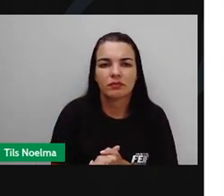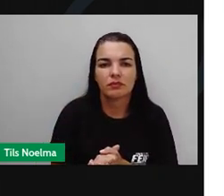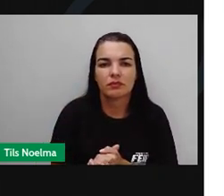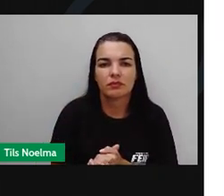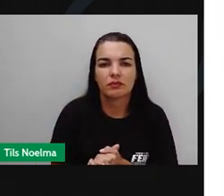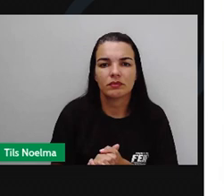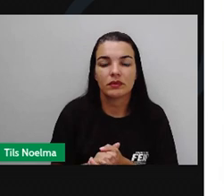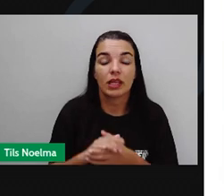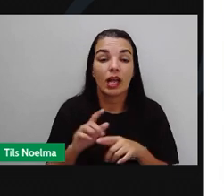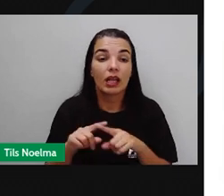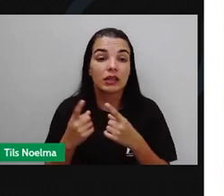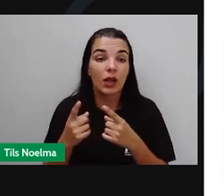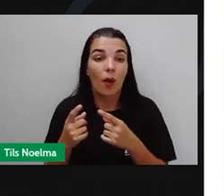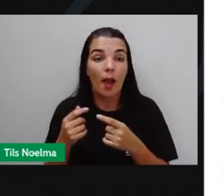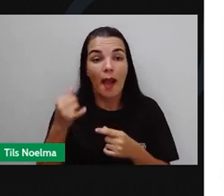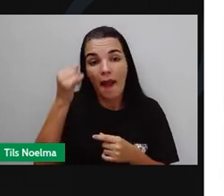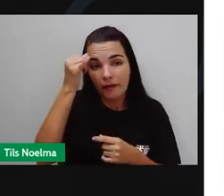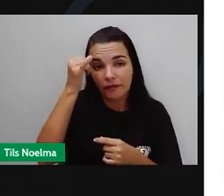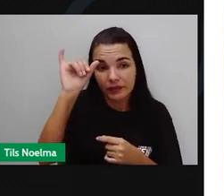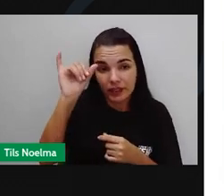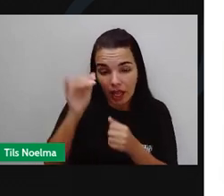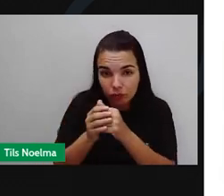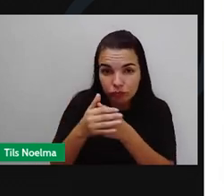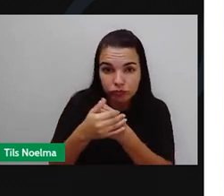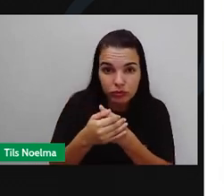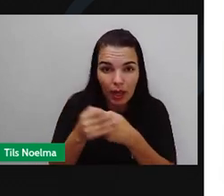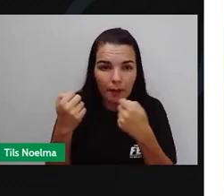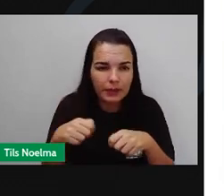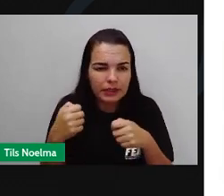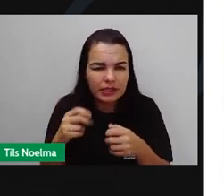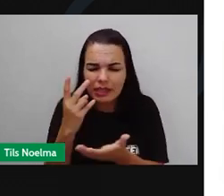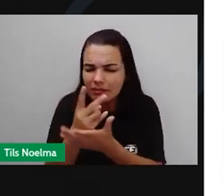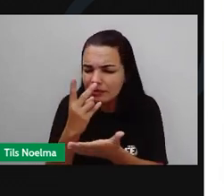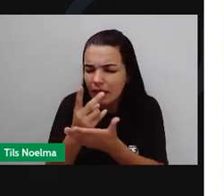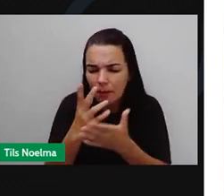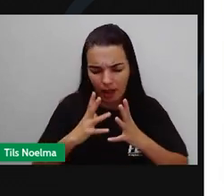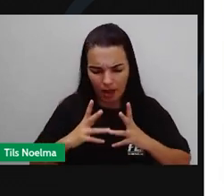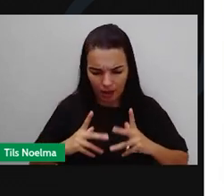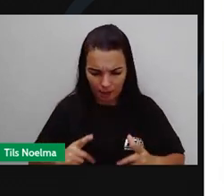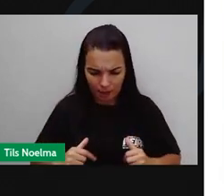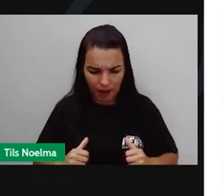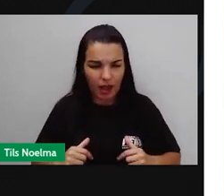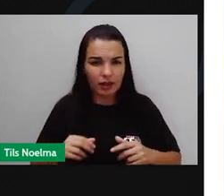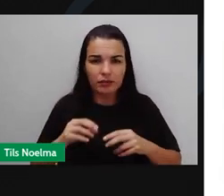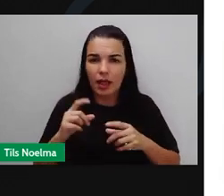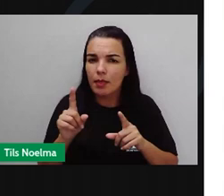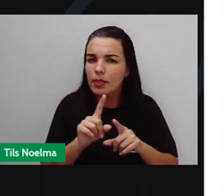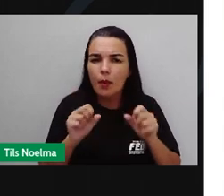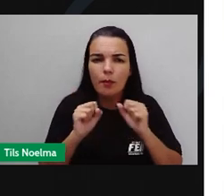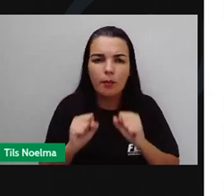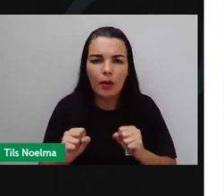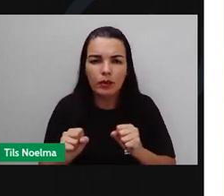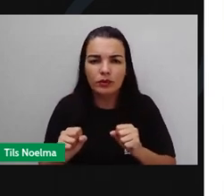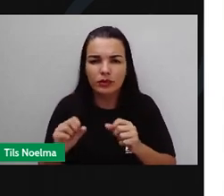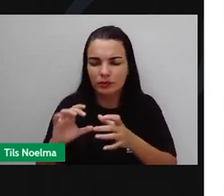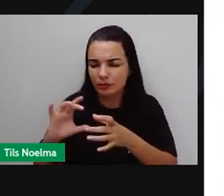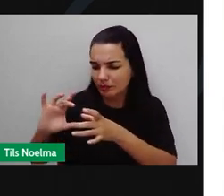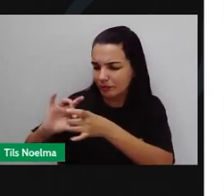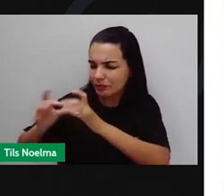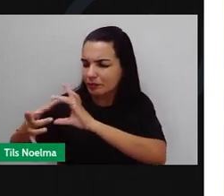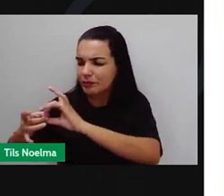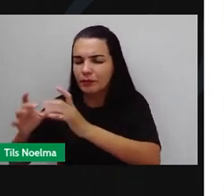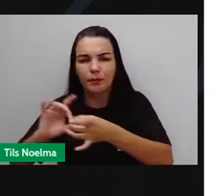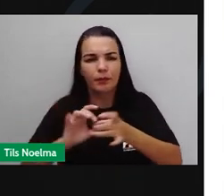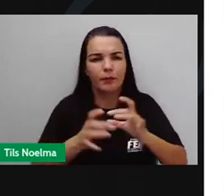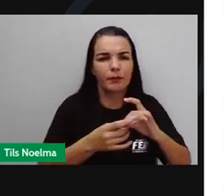Como prevenção, é importante enxugar bem o corpo após o banho, não compartilhar roupas e toalhas, não andar descalço em pisos